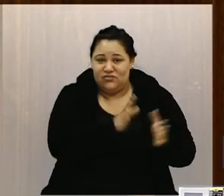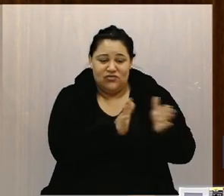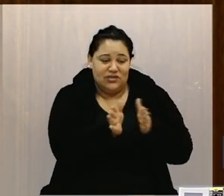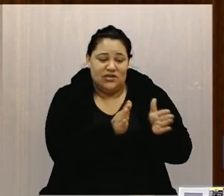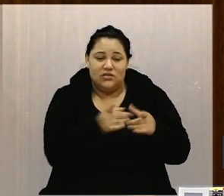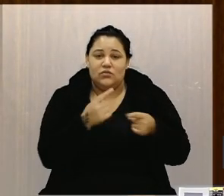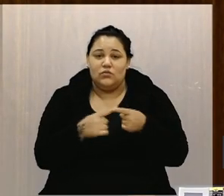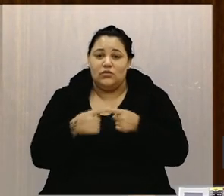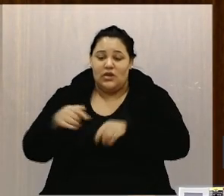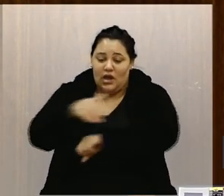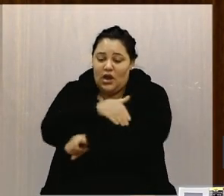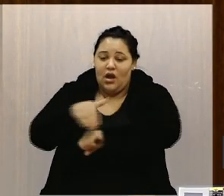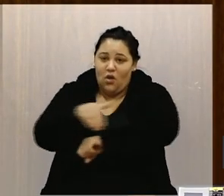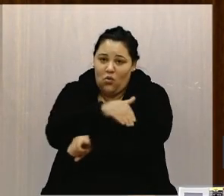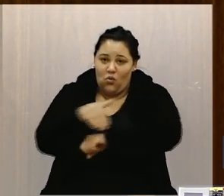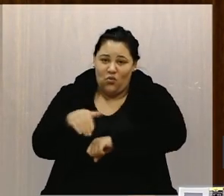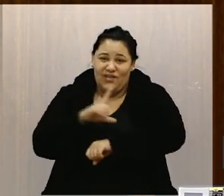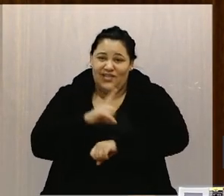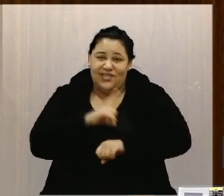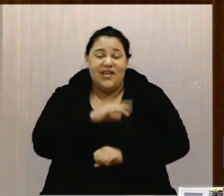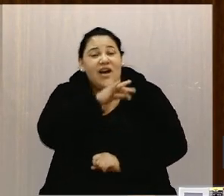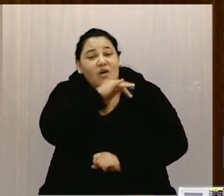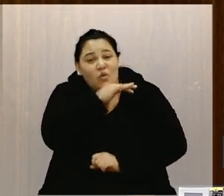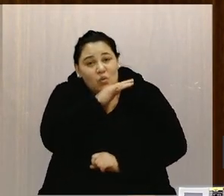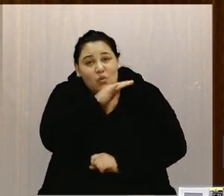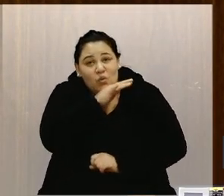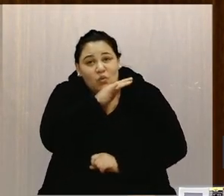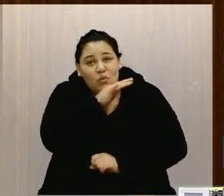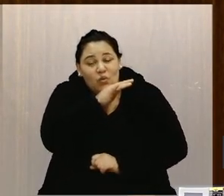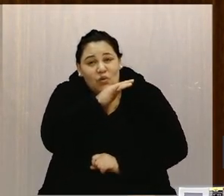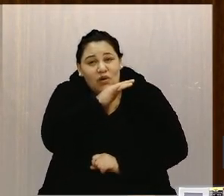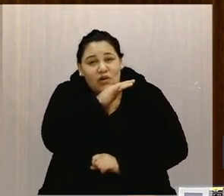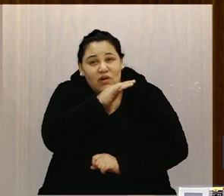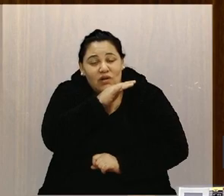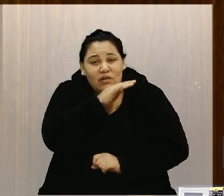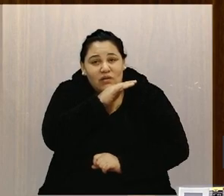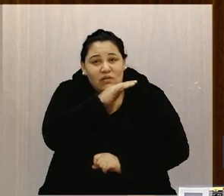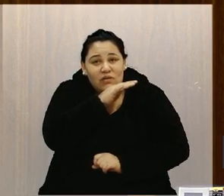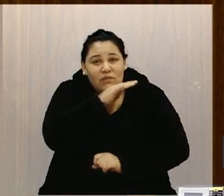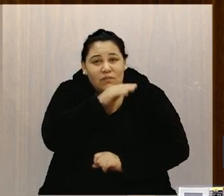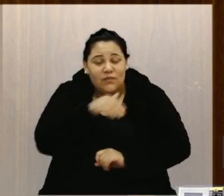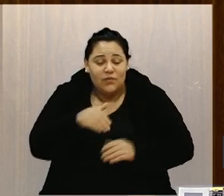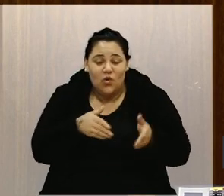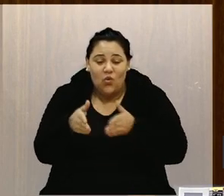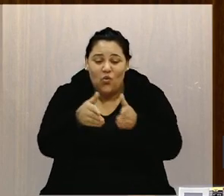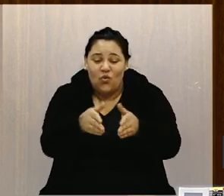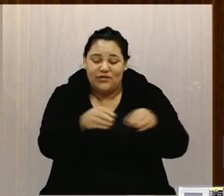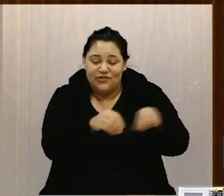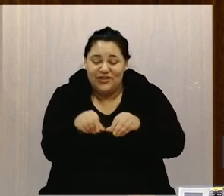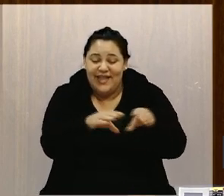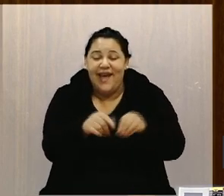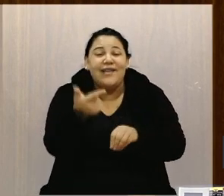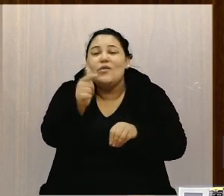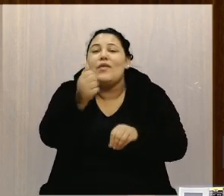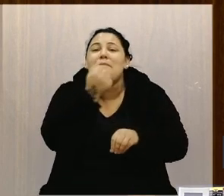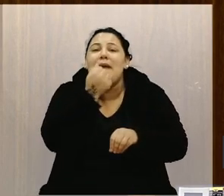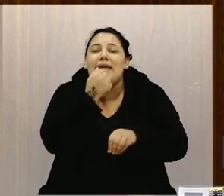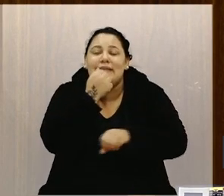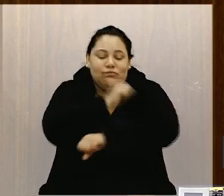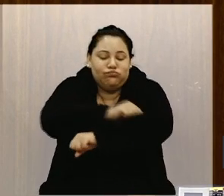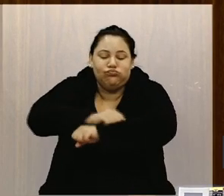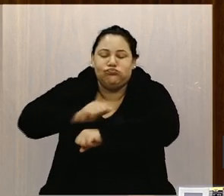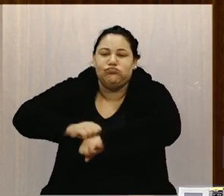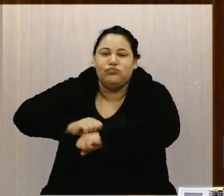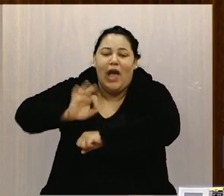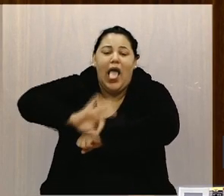elas estão em condições péssimas, são ruas de terra, de sem calçamento, e